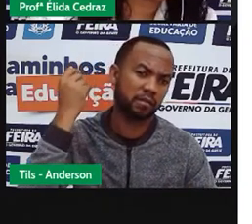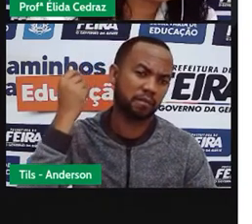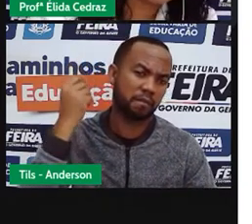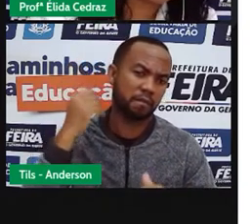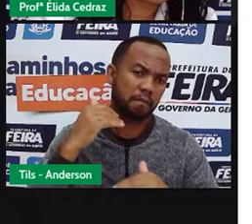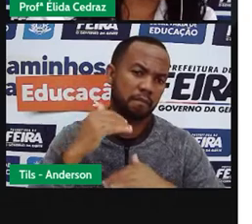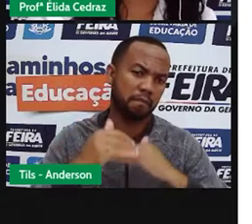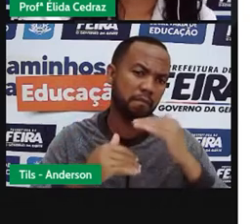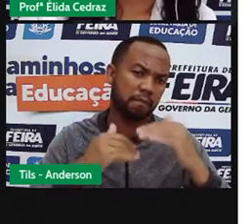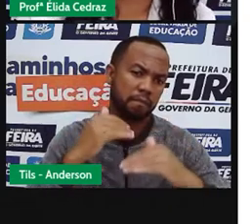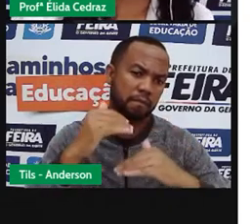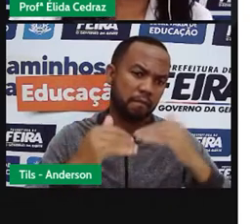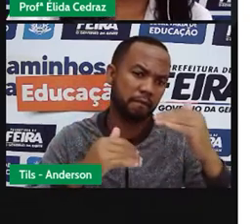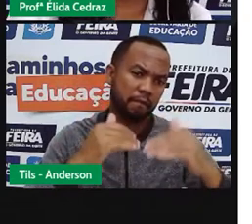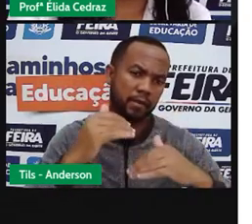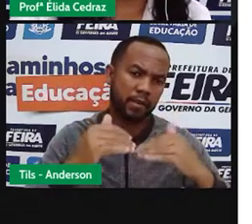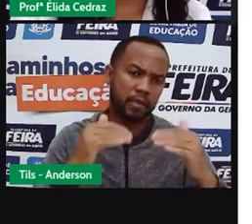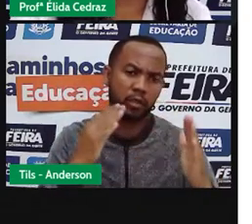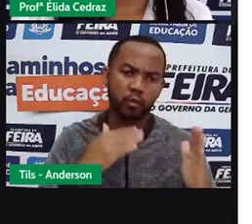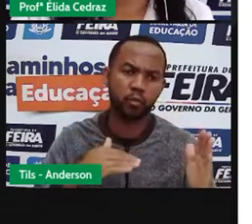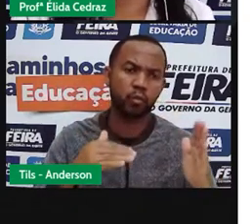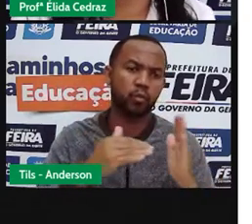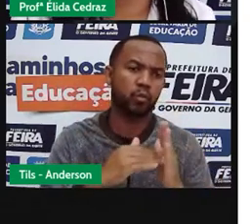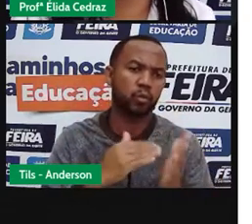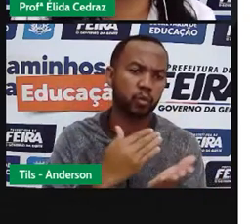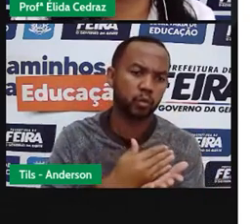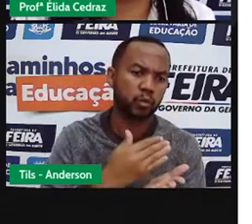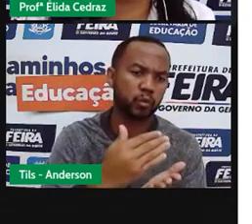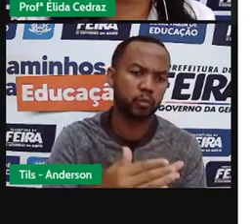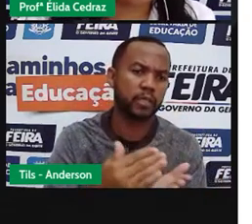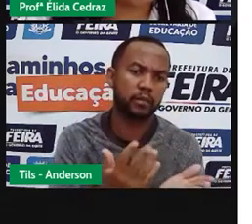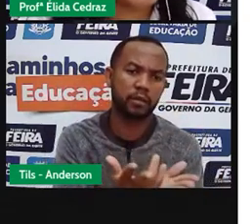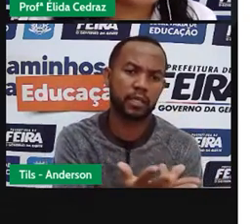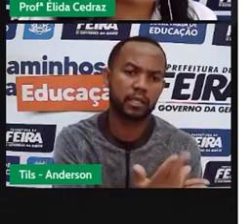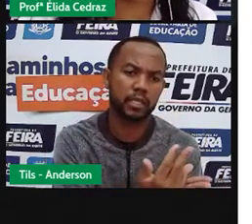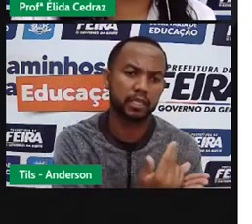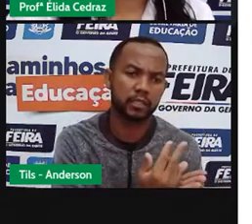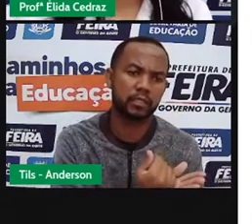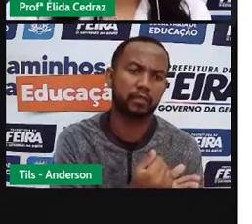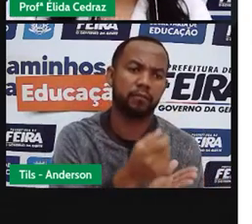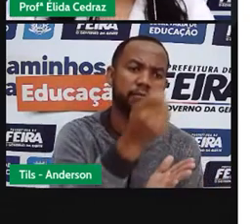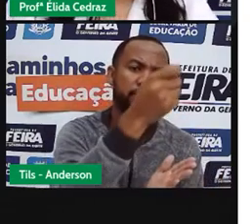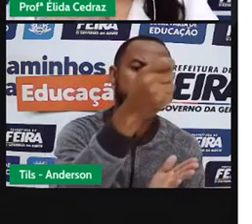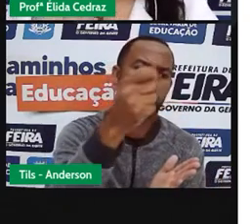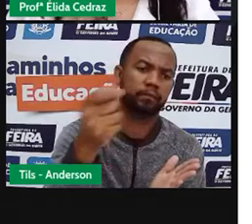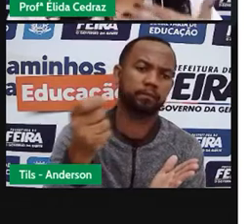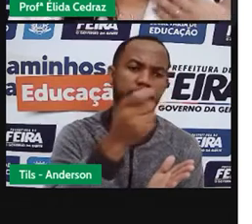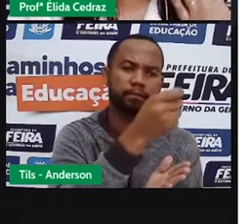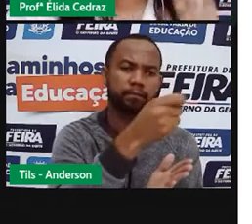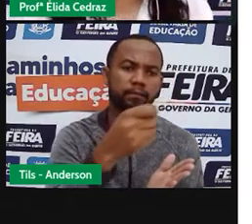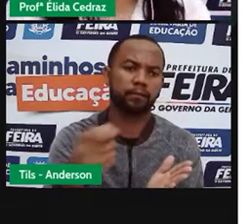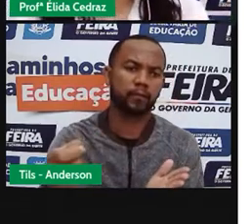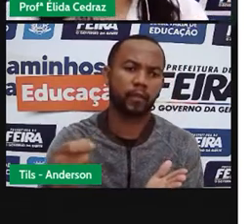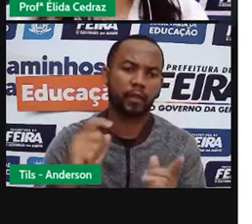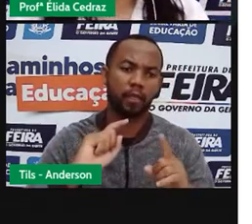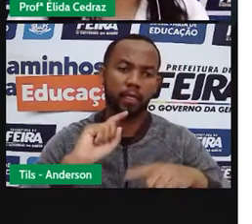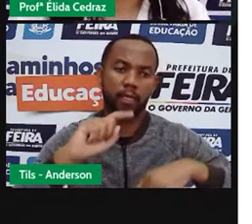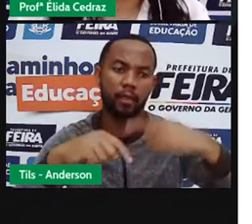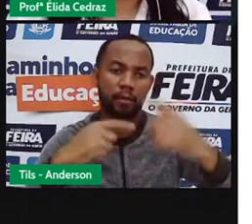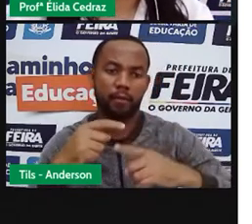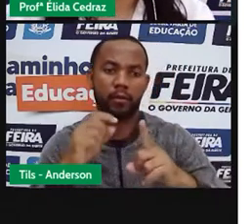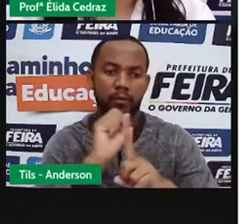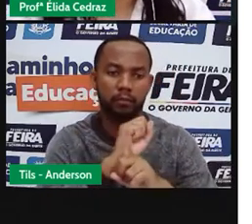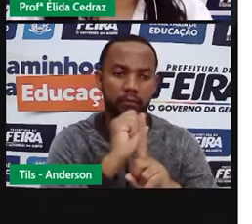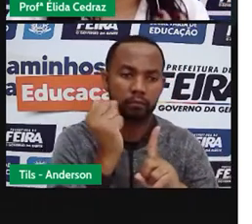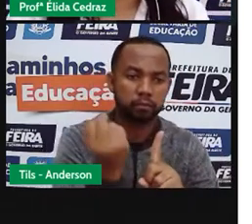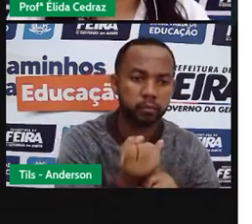época lá dos cavernos. Tudo começou com os desenhos, com peças. E quando a sociedade foi